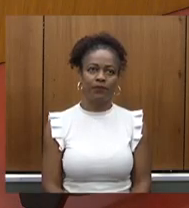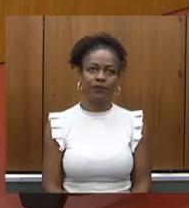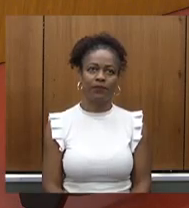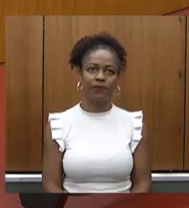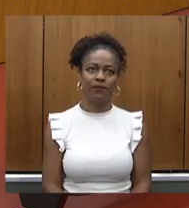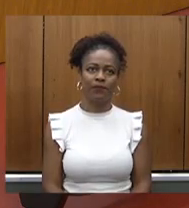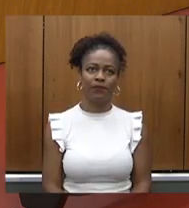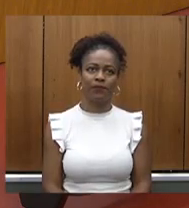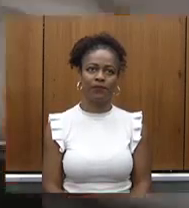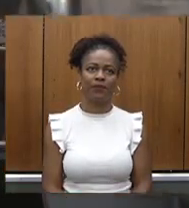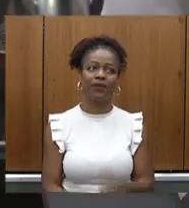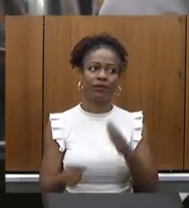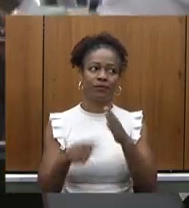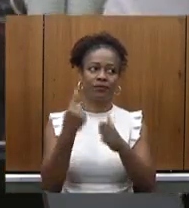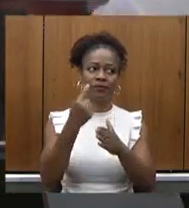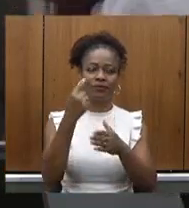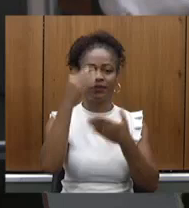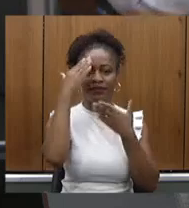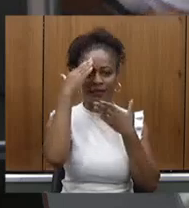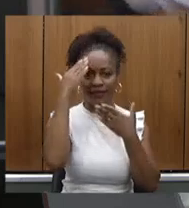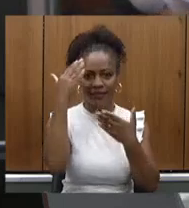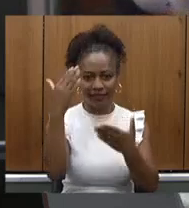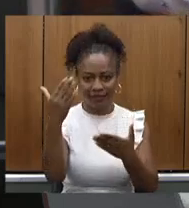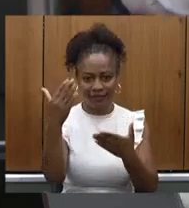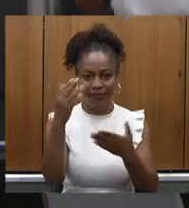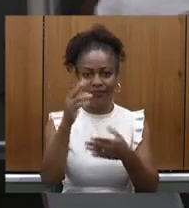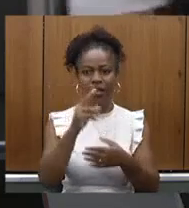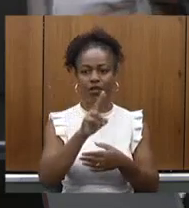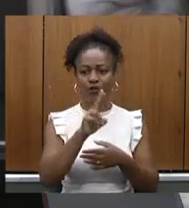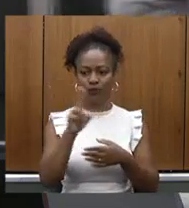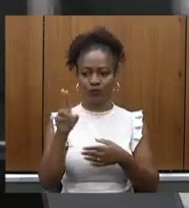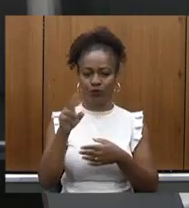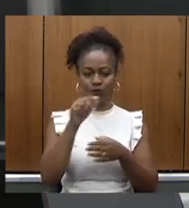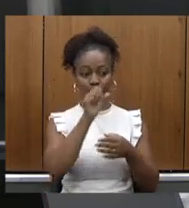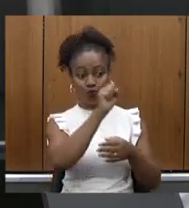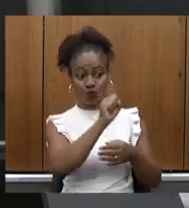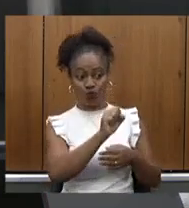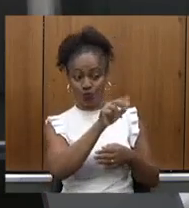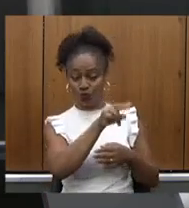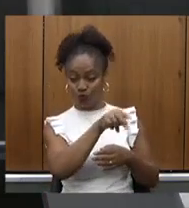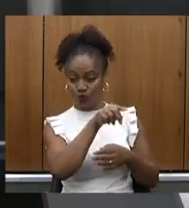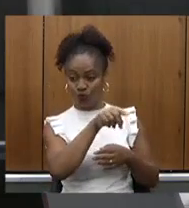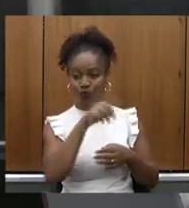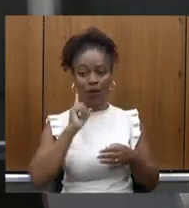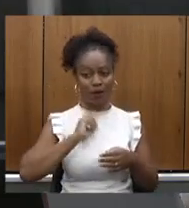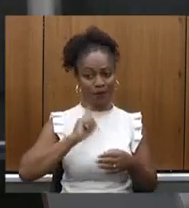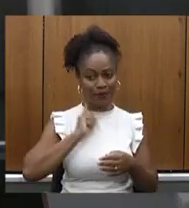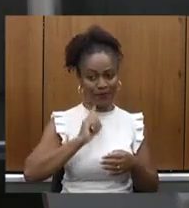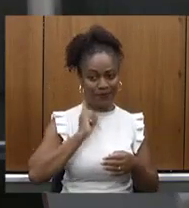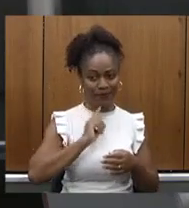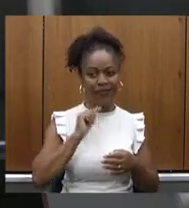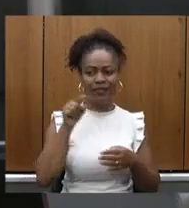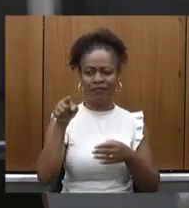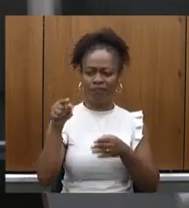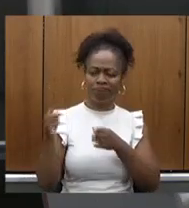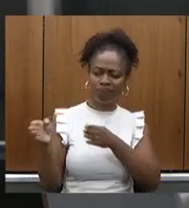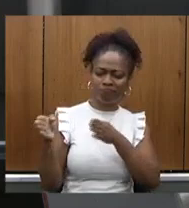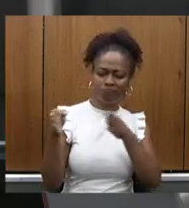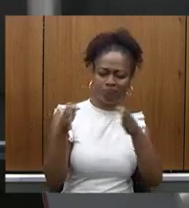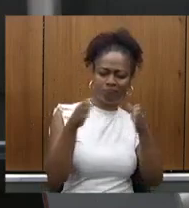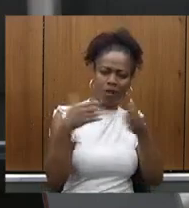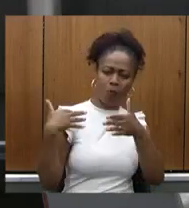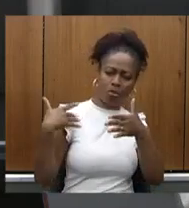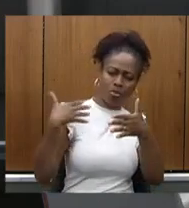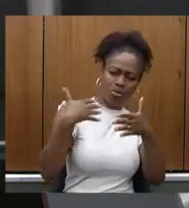primeiro lugar para agradecer vossa excelência em nome do sul de Minas durante essa caminhada que vossa excelência está e esteve